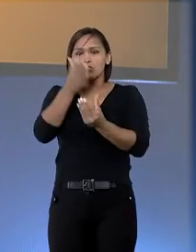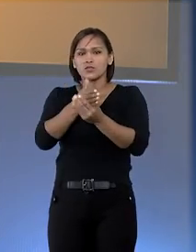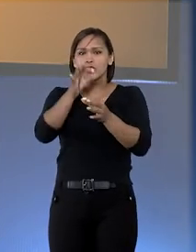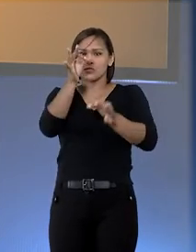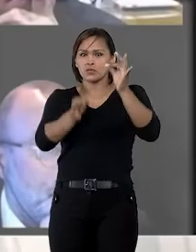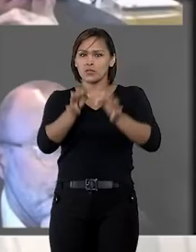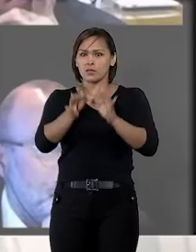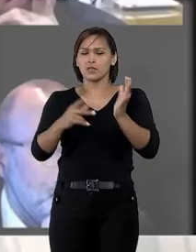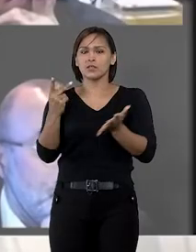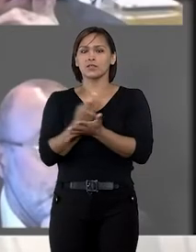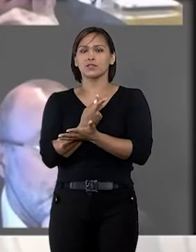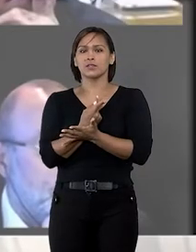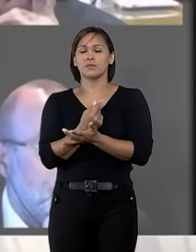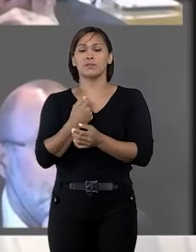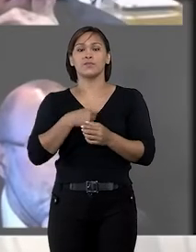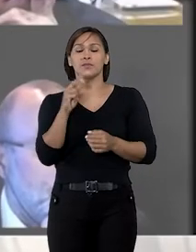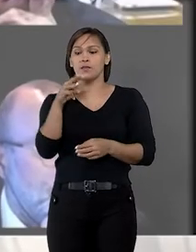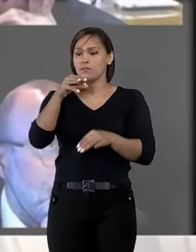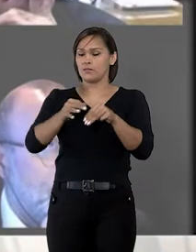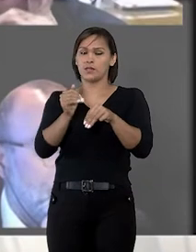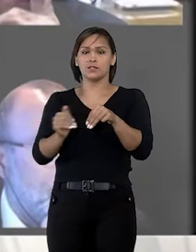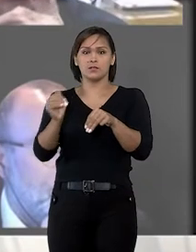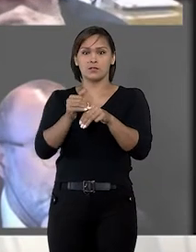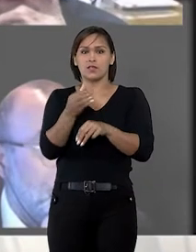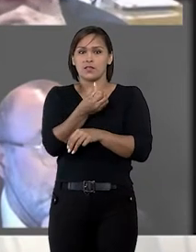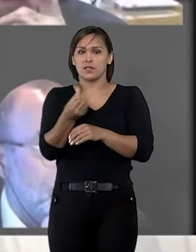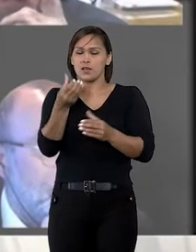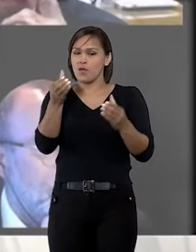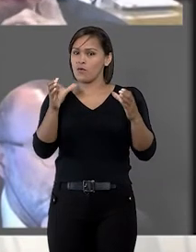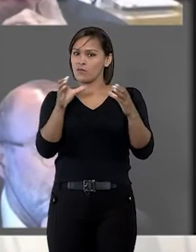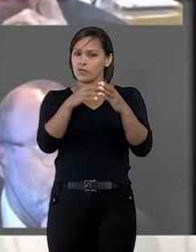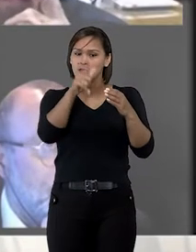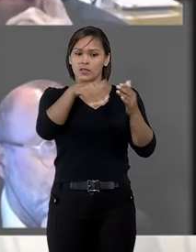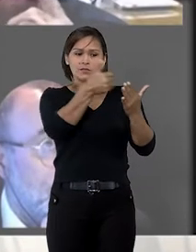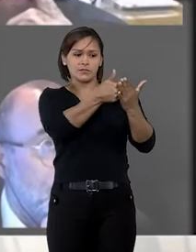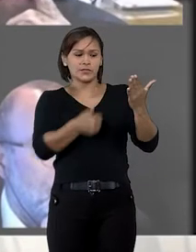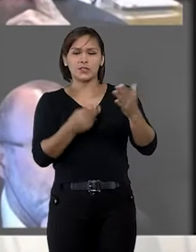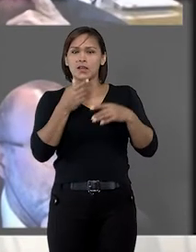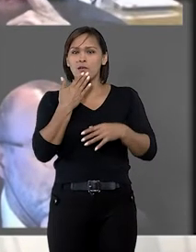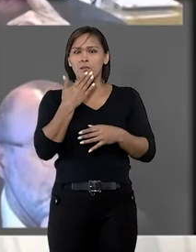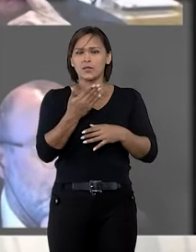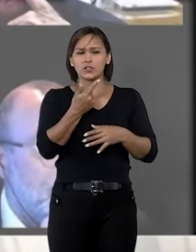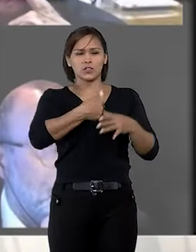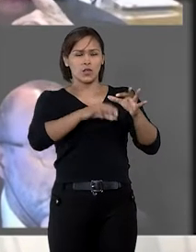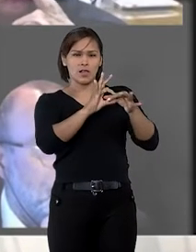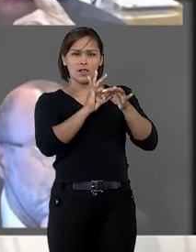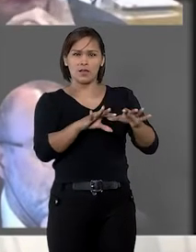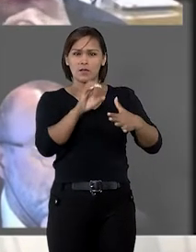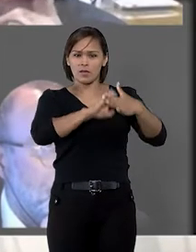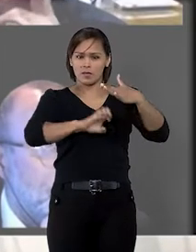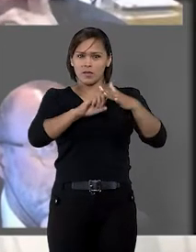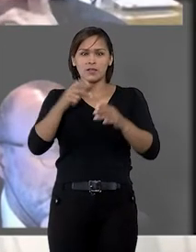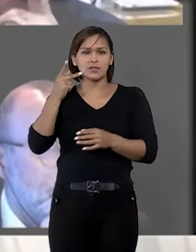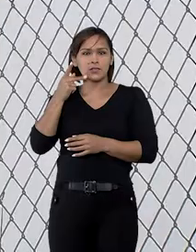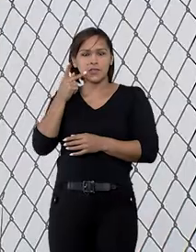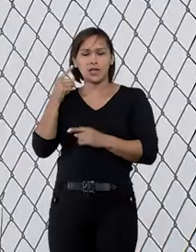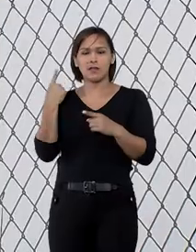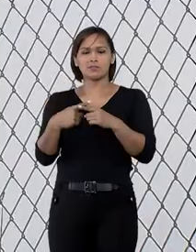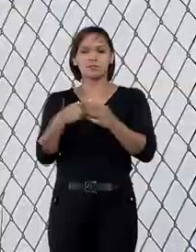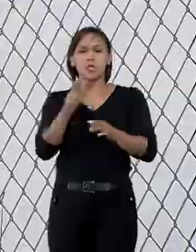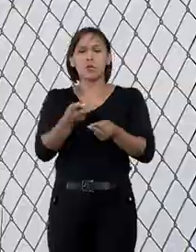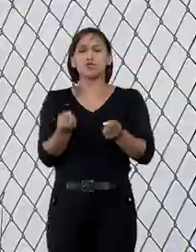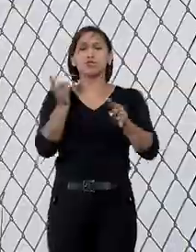sentença. Os ministros da sexta turma do STJ negaram o pedido de concessão de liberdade a um empresário do Ceará